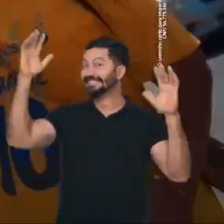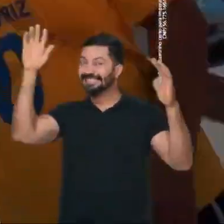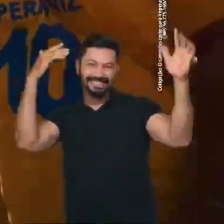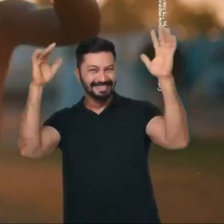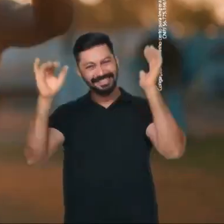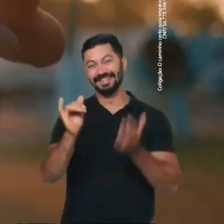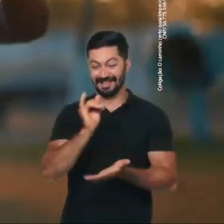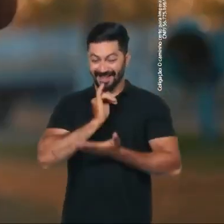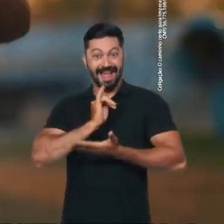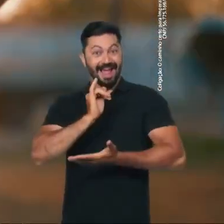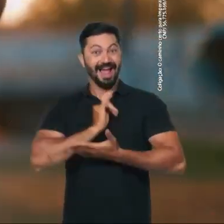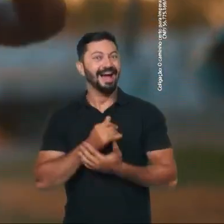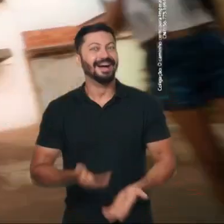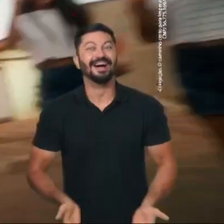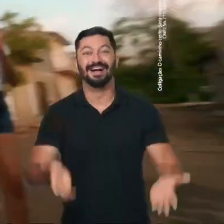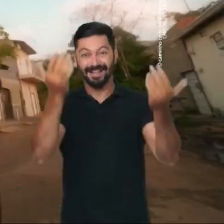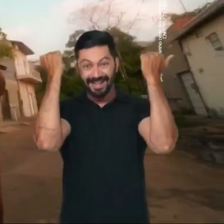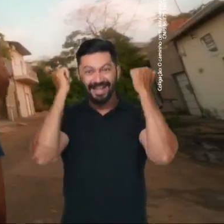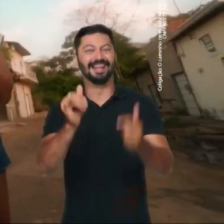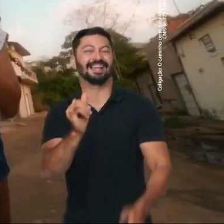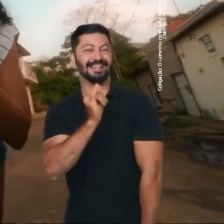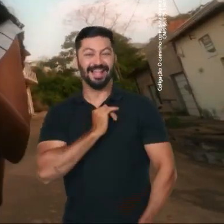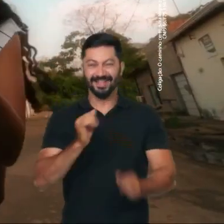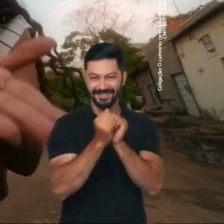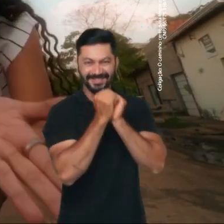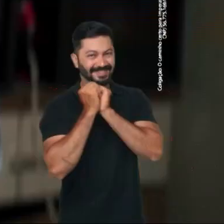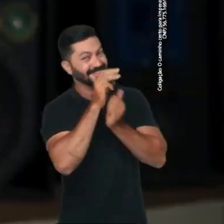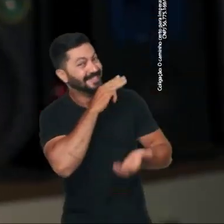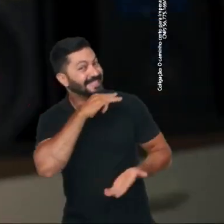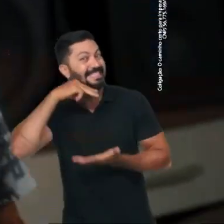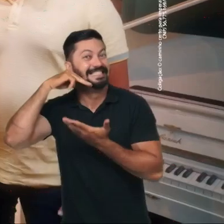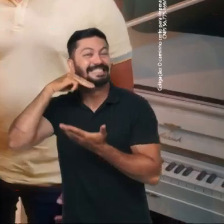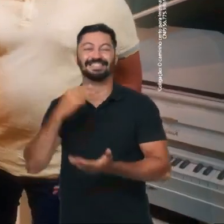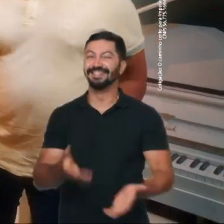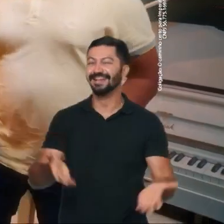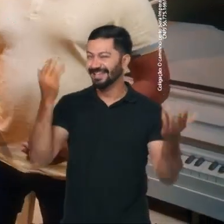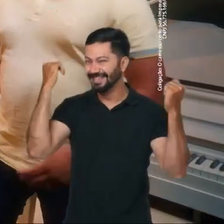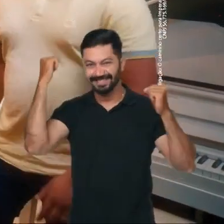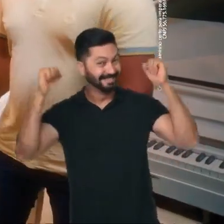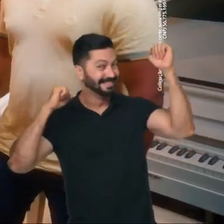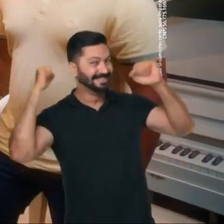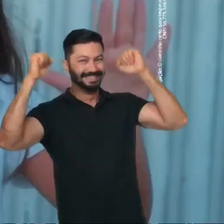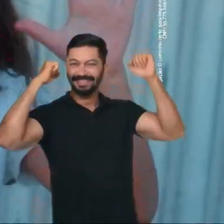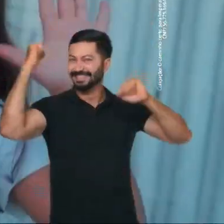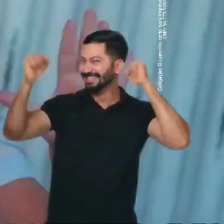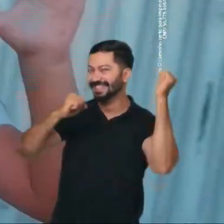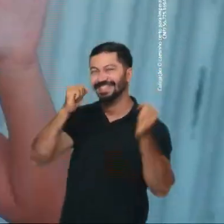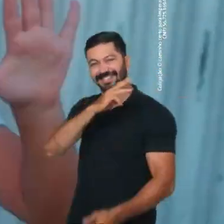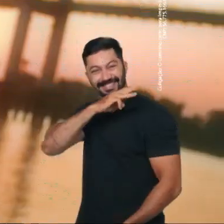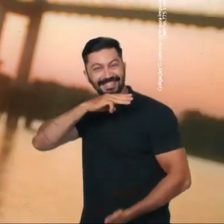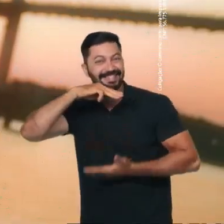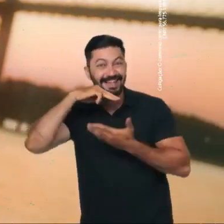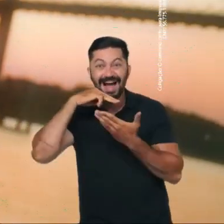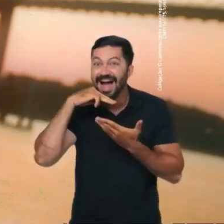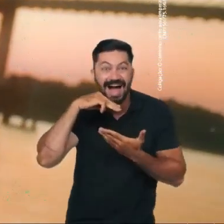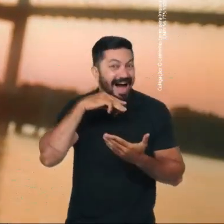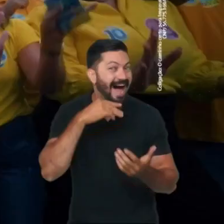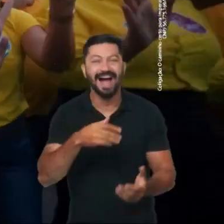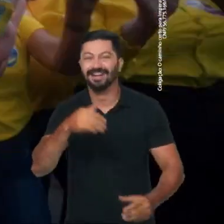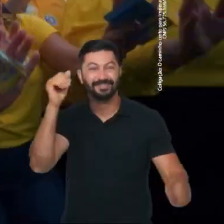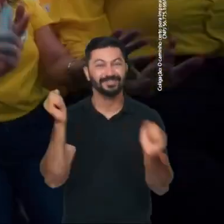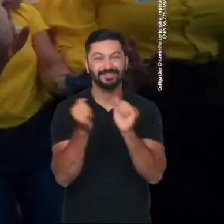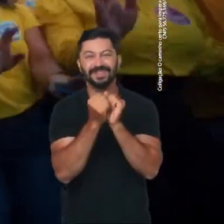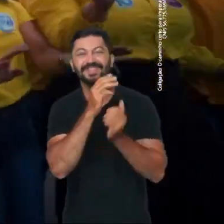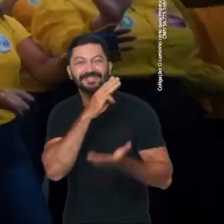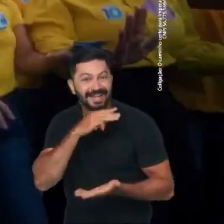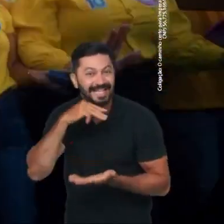imperosa Vamos imperar com Mariana E eu não, imperosa, imperi-imperosa, vamos imperar,